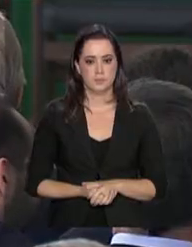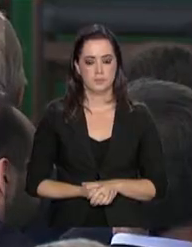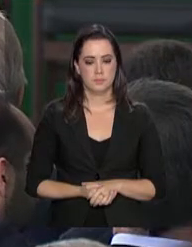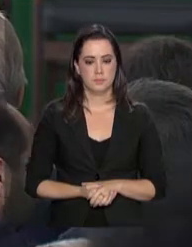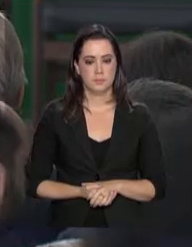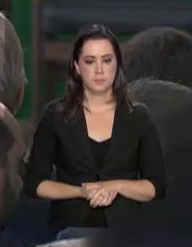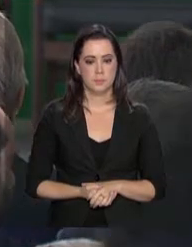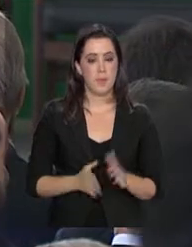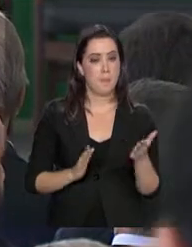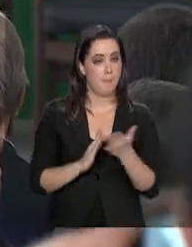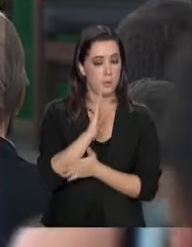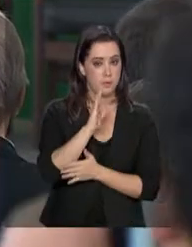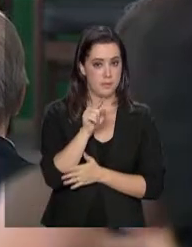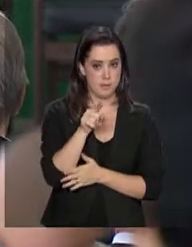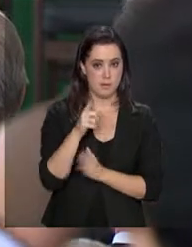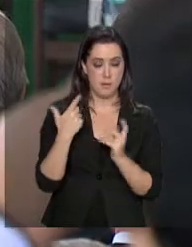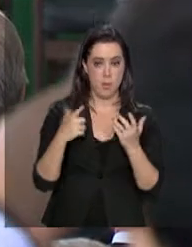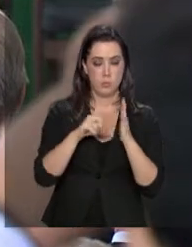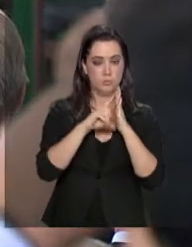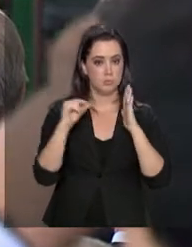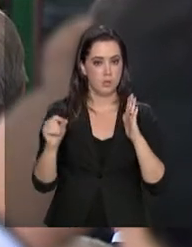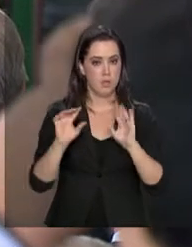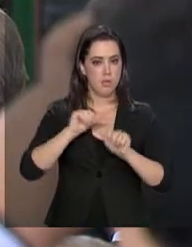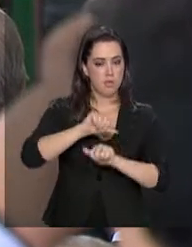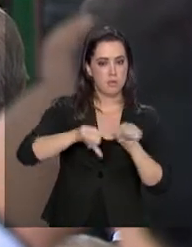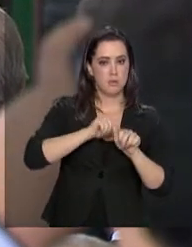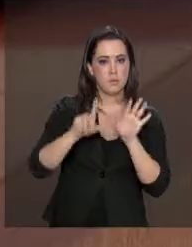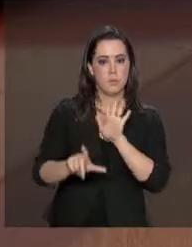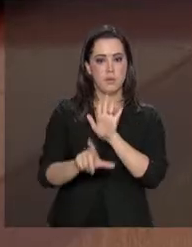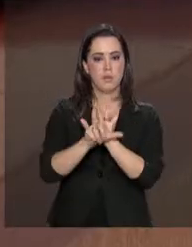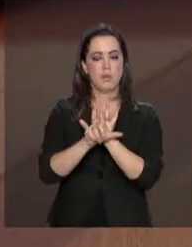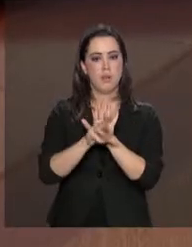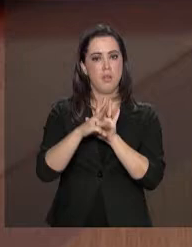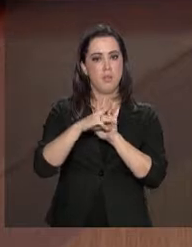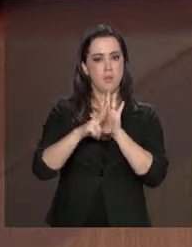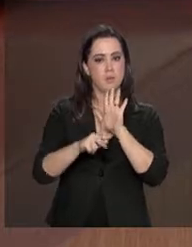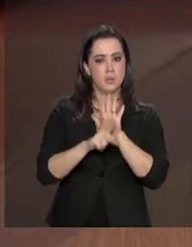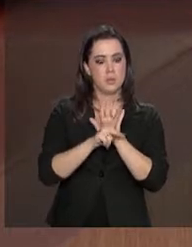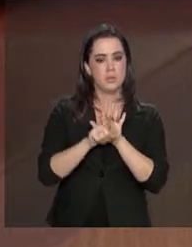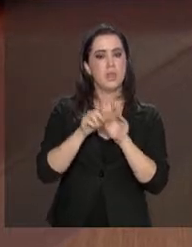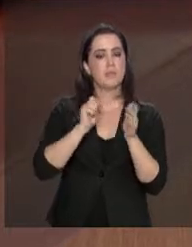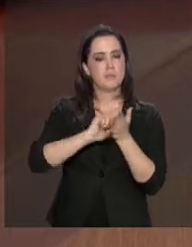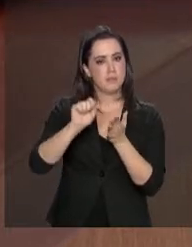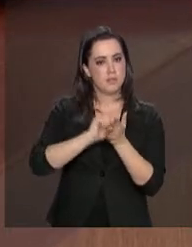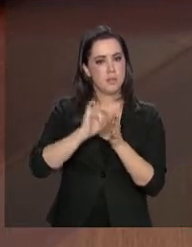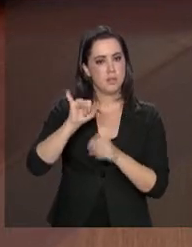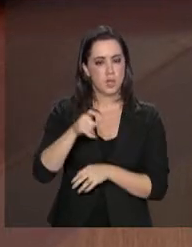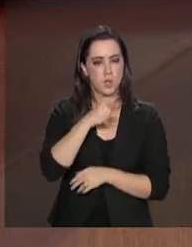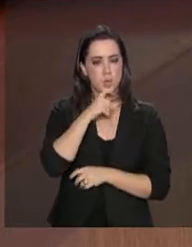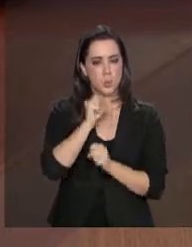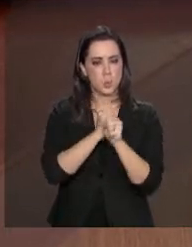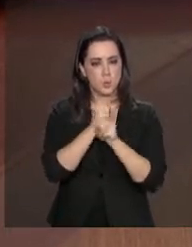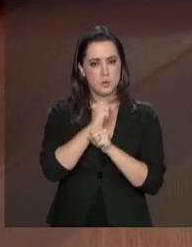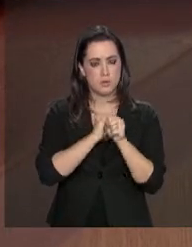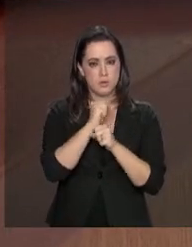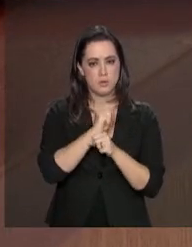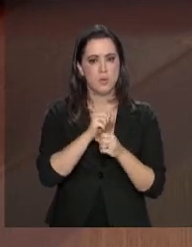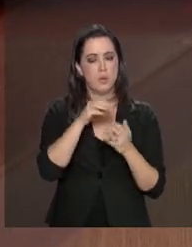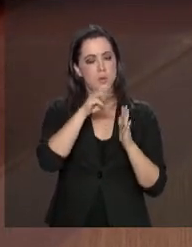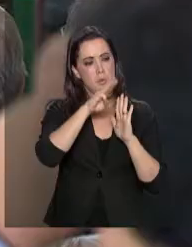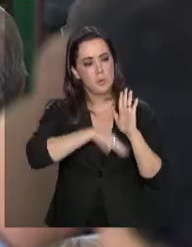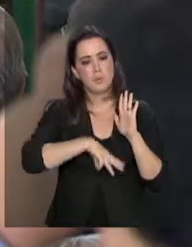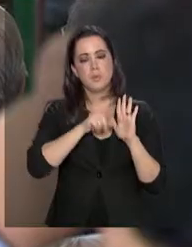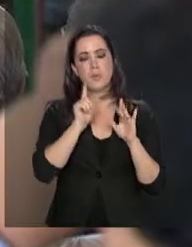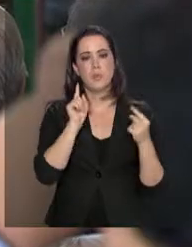A sanção no Palácio do Planalto transformou em lei uma medida provisória assinada em julho deste ano. A medida prevê